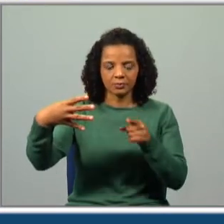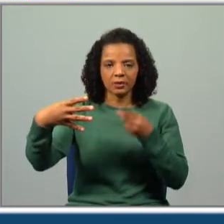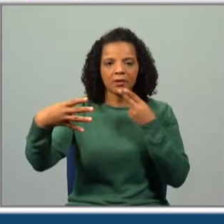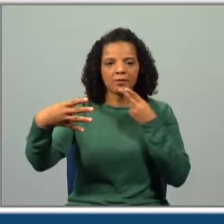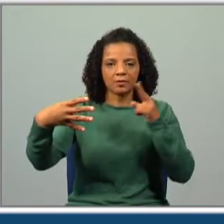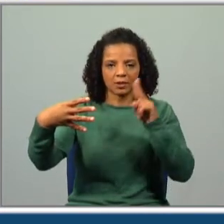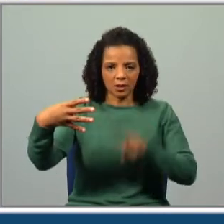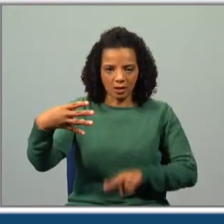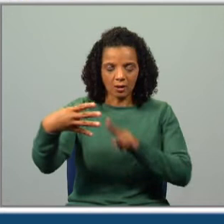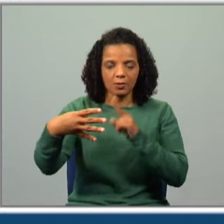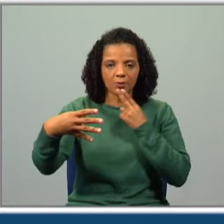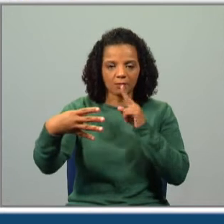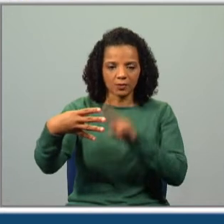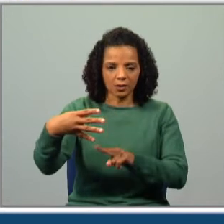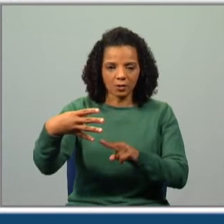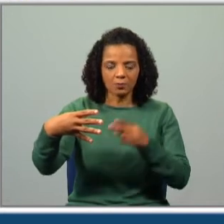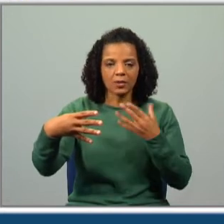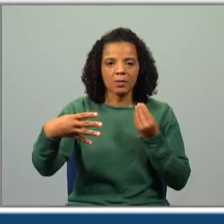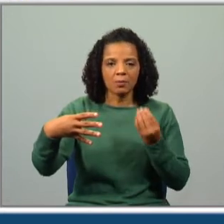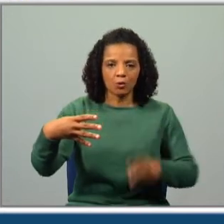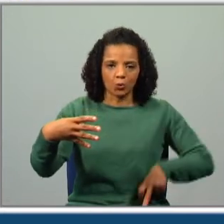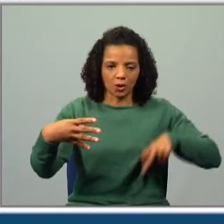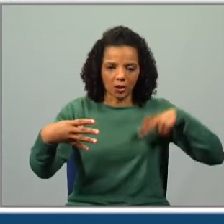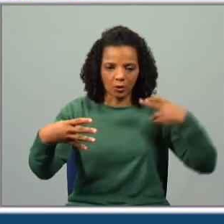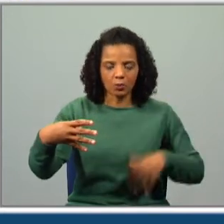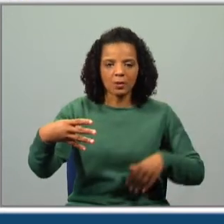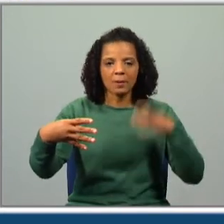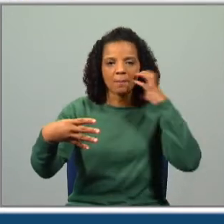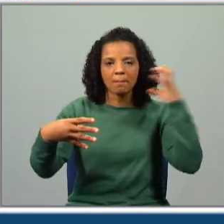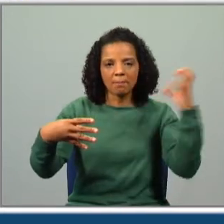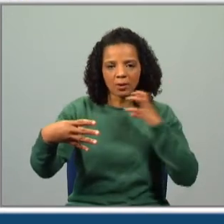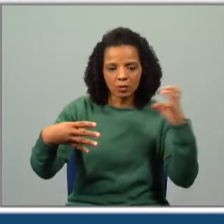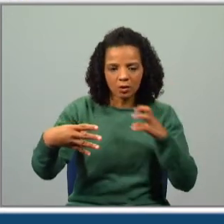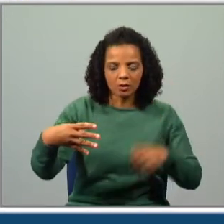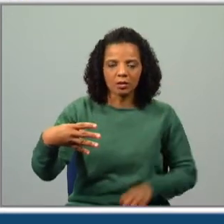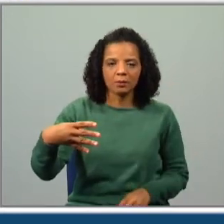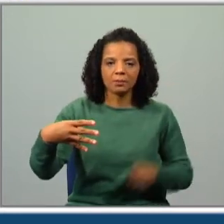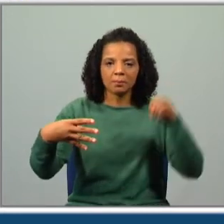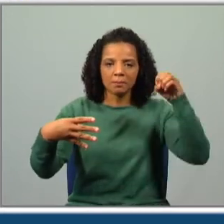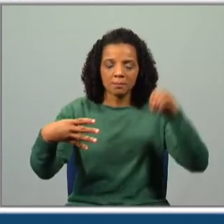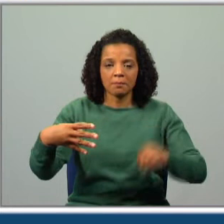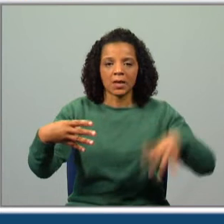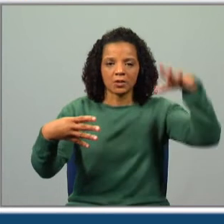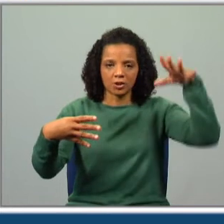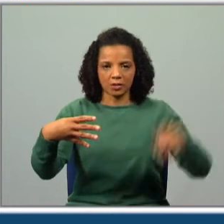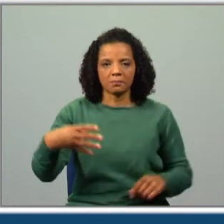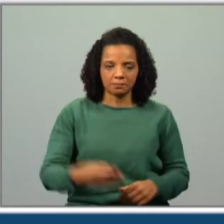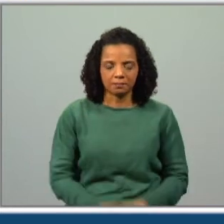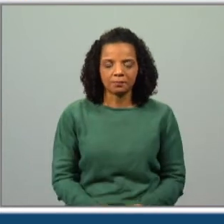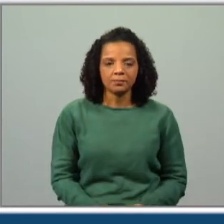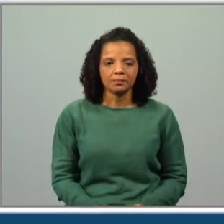verdadeiro, muito rico, barulhenta e mágica.